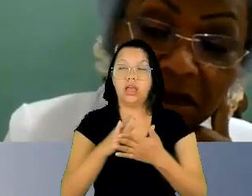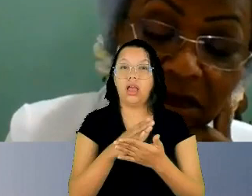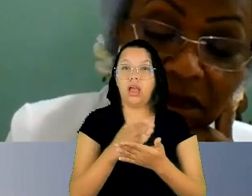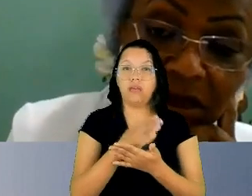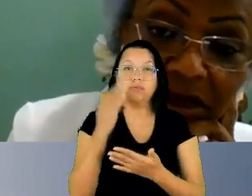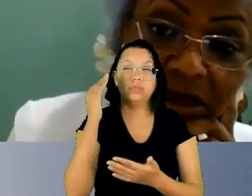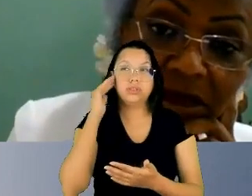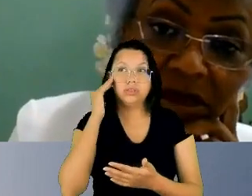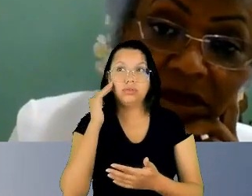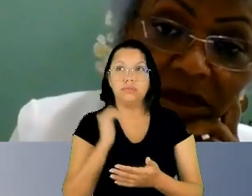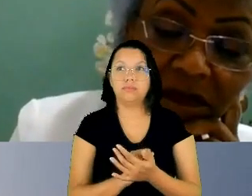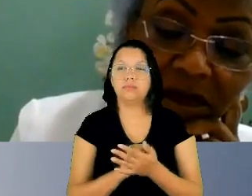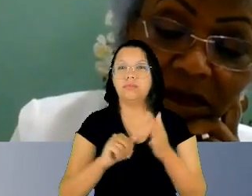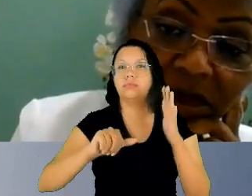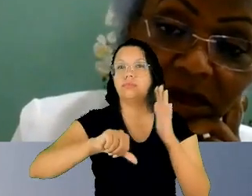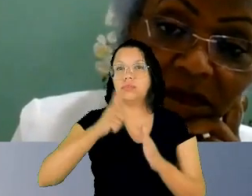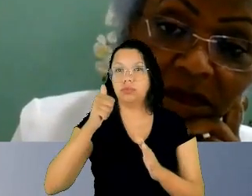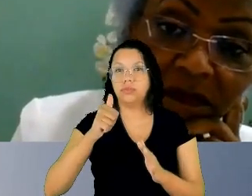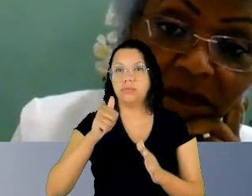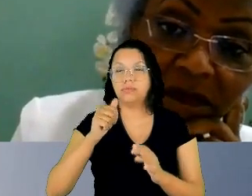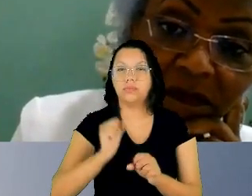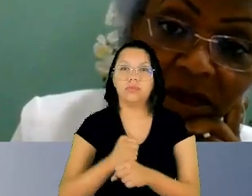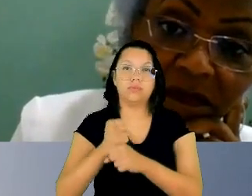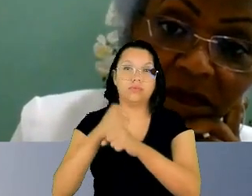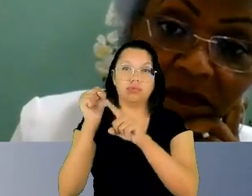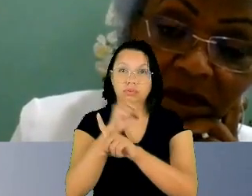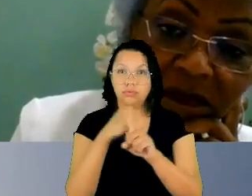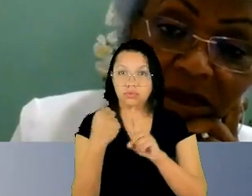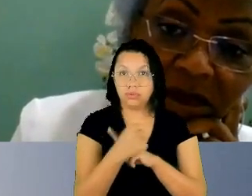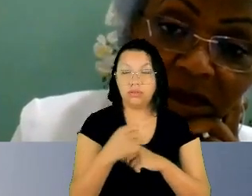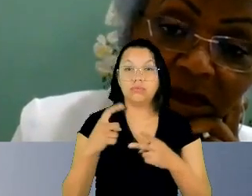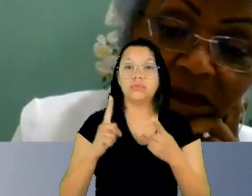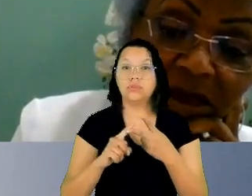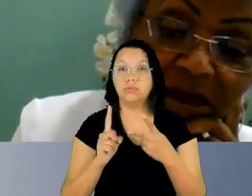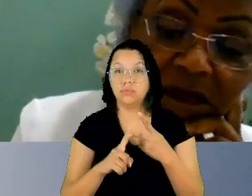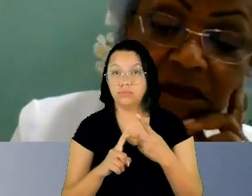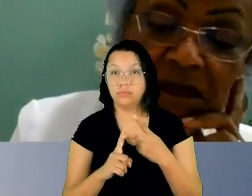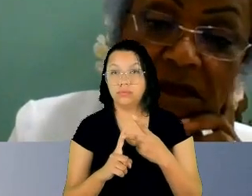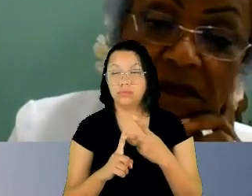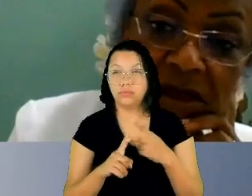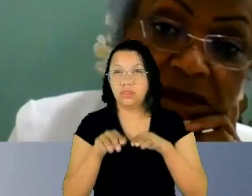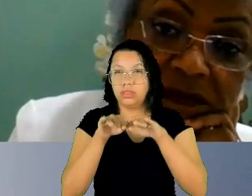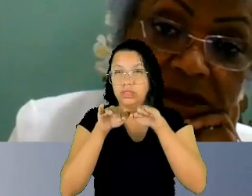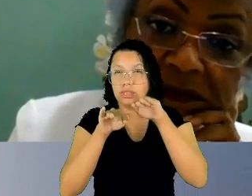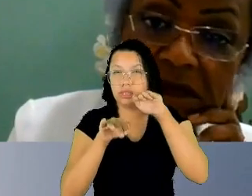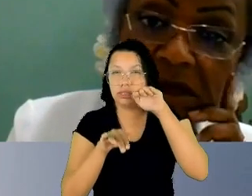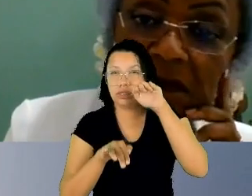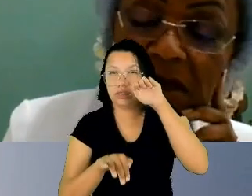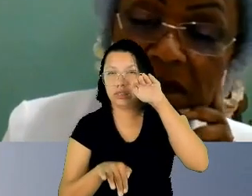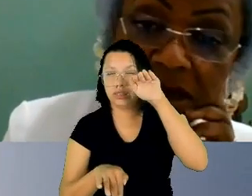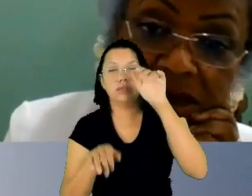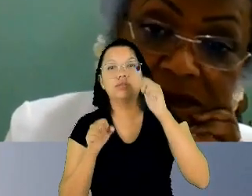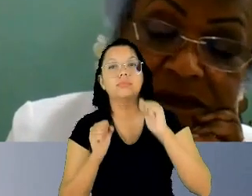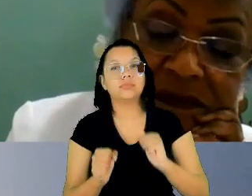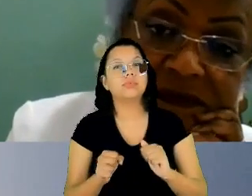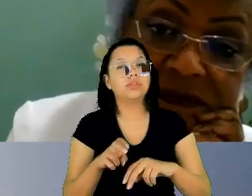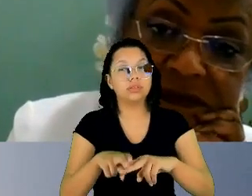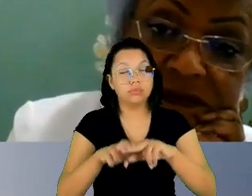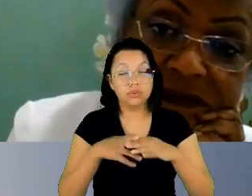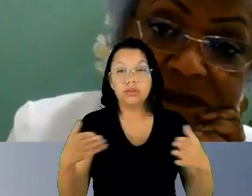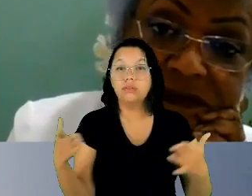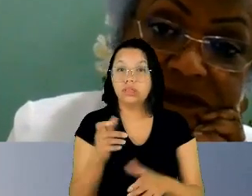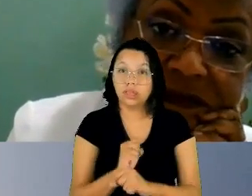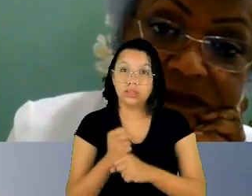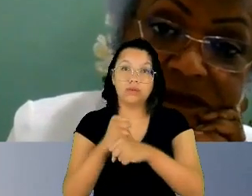construção social em segundo lugar as assimetrias de poder que derivam dessa construção social o gênero como